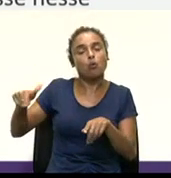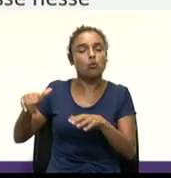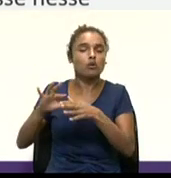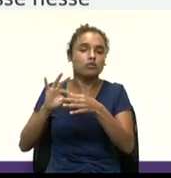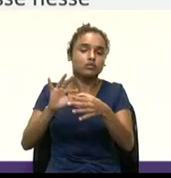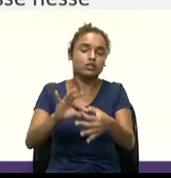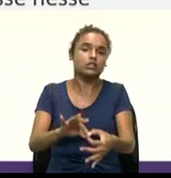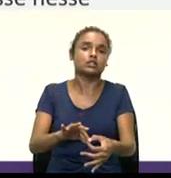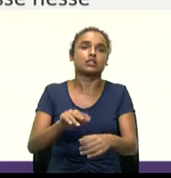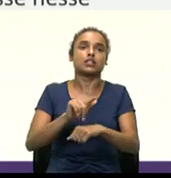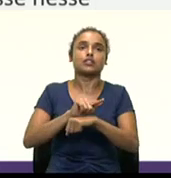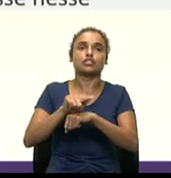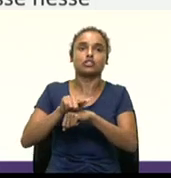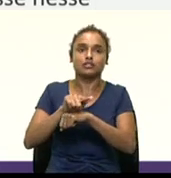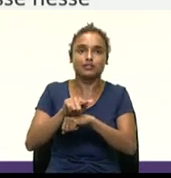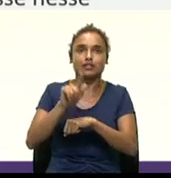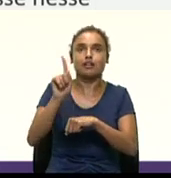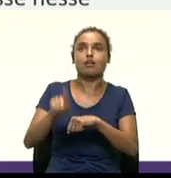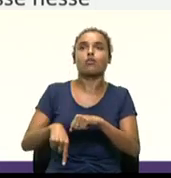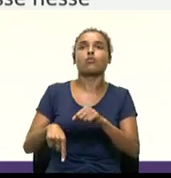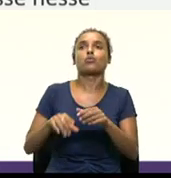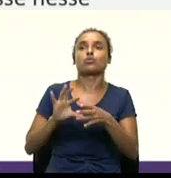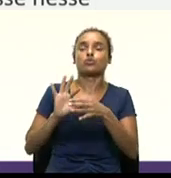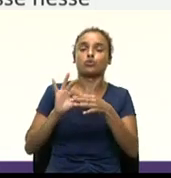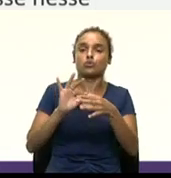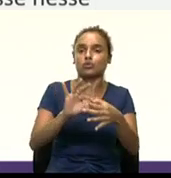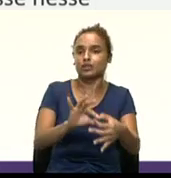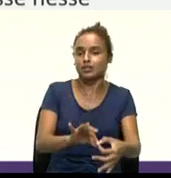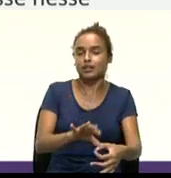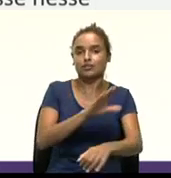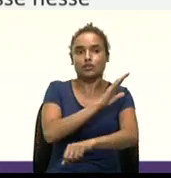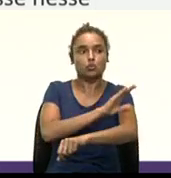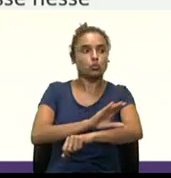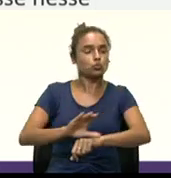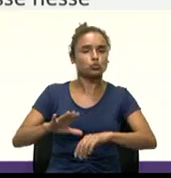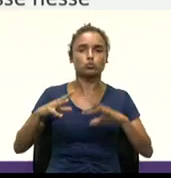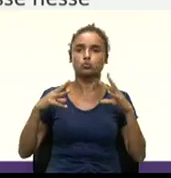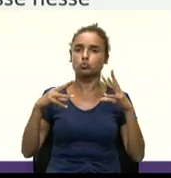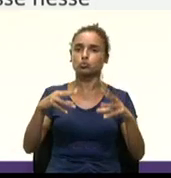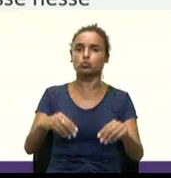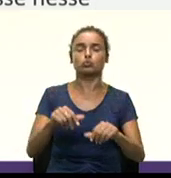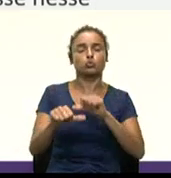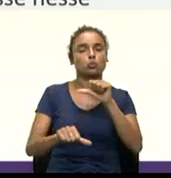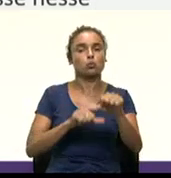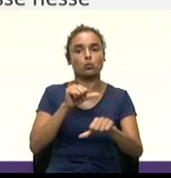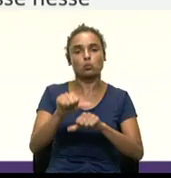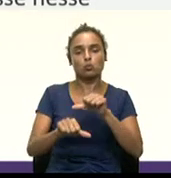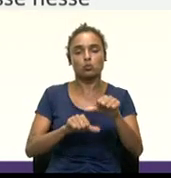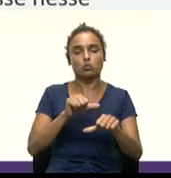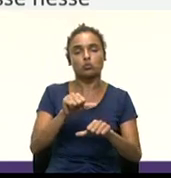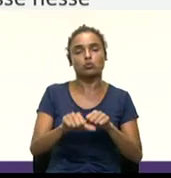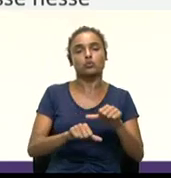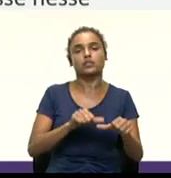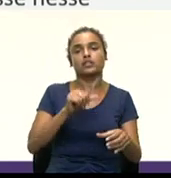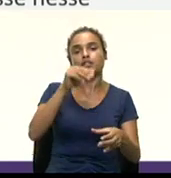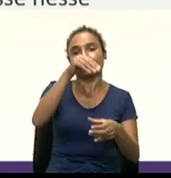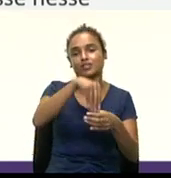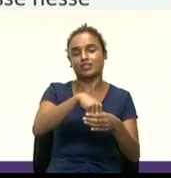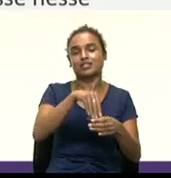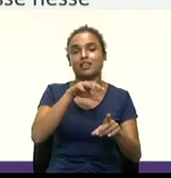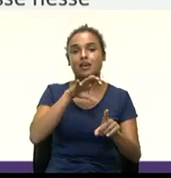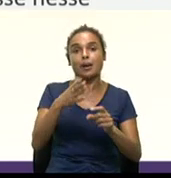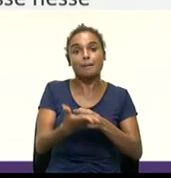para a tecnologia. E por isso, repensar o propósito e criar novos modelos de